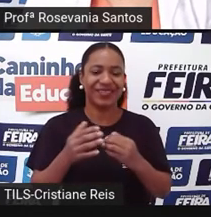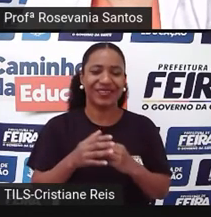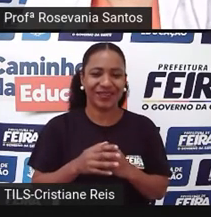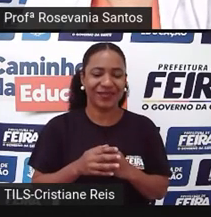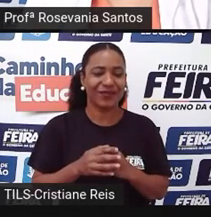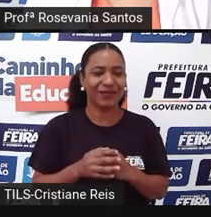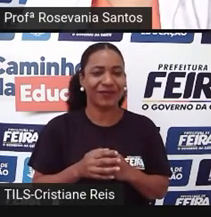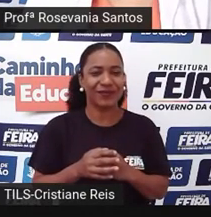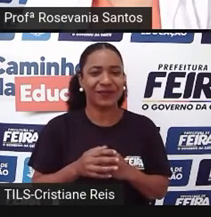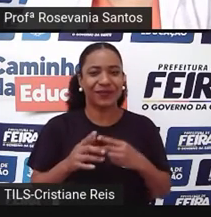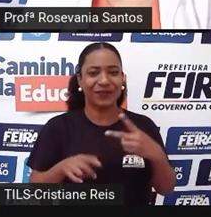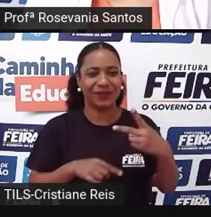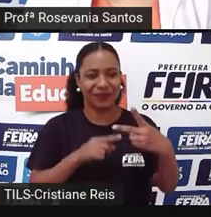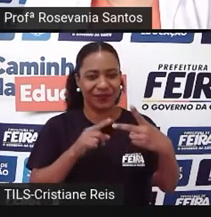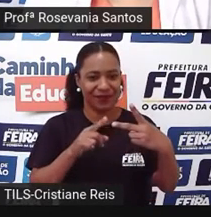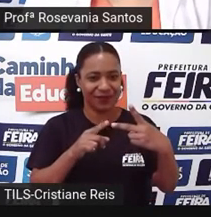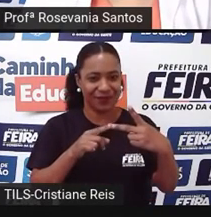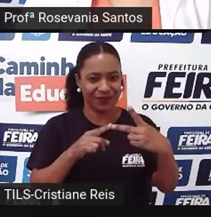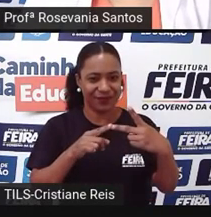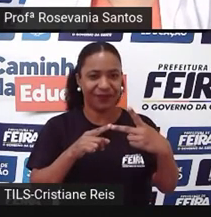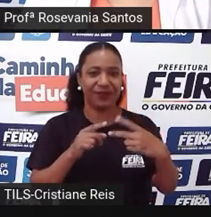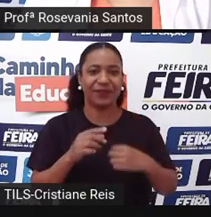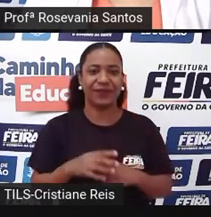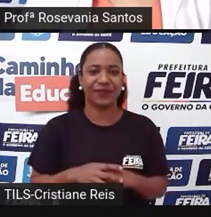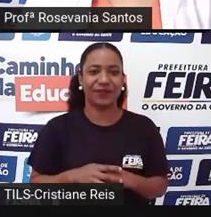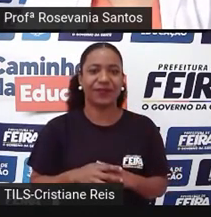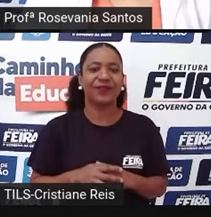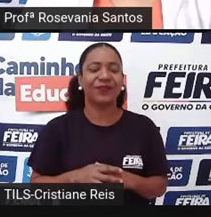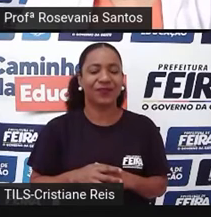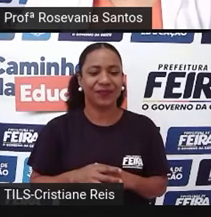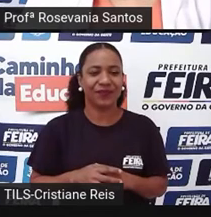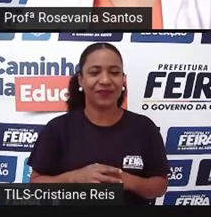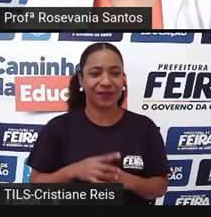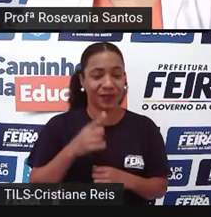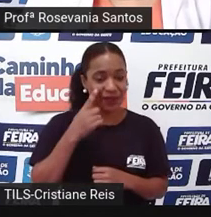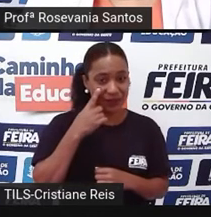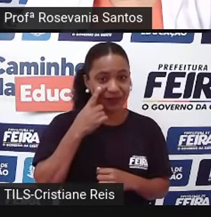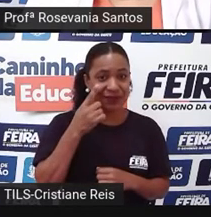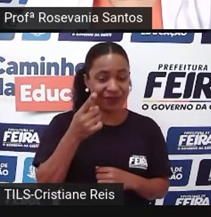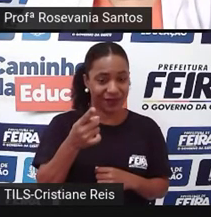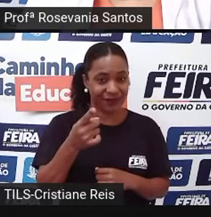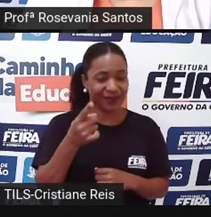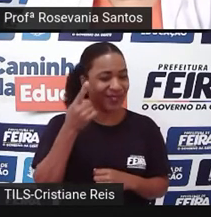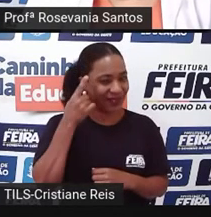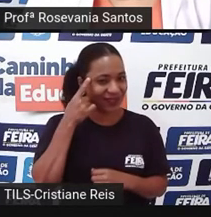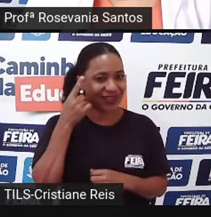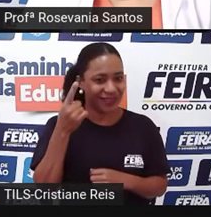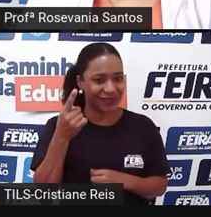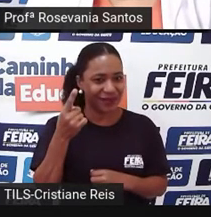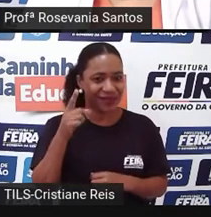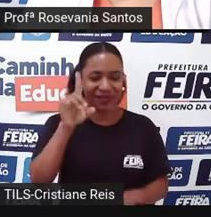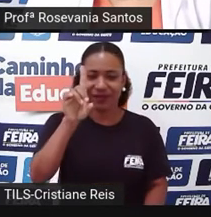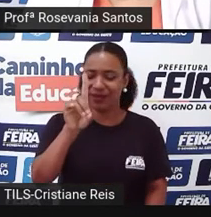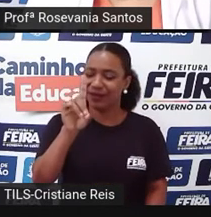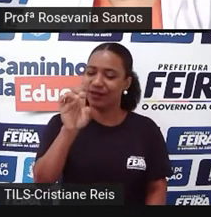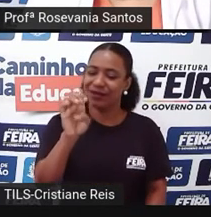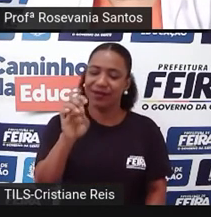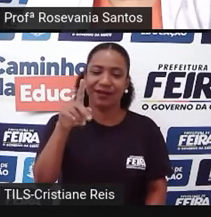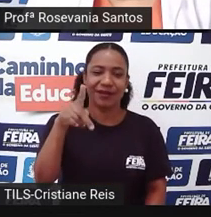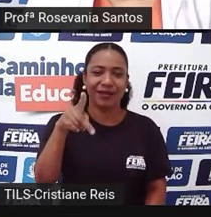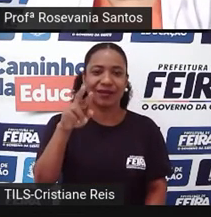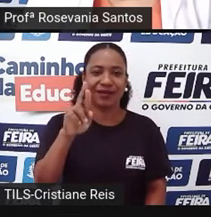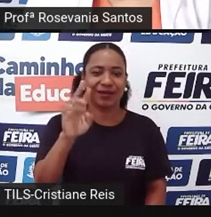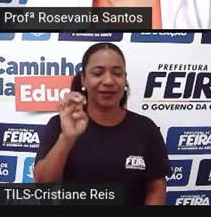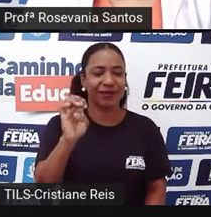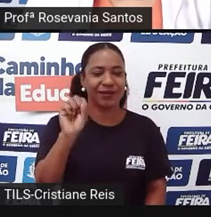né, por último. Bom, aí, a gente observando... Lembra que eu falei que a depressão, a gente leva em consideração as áreas